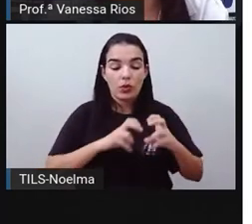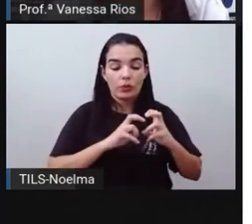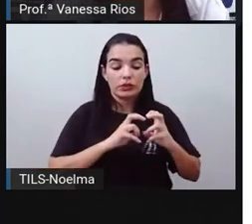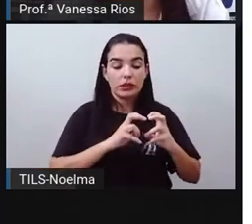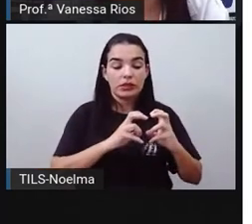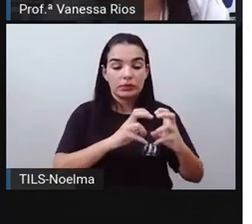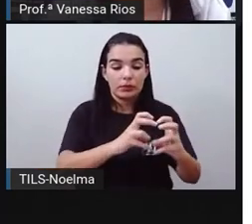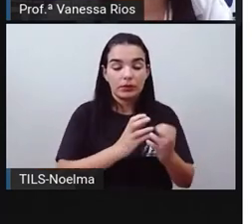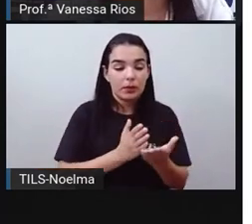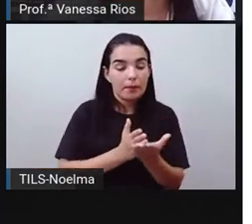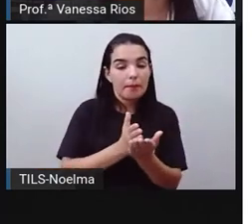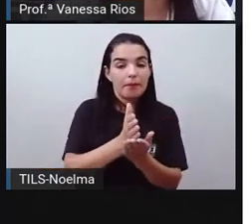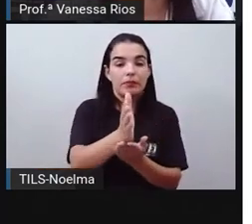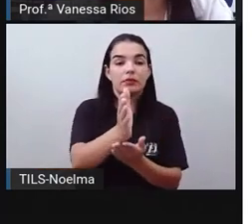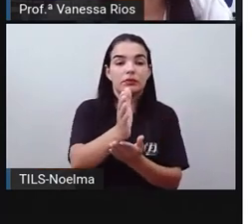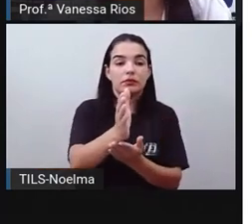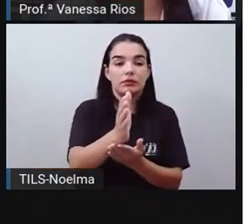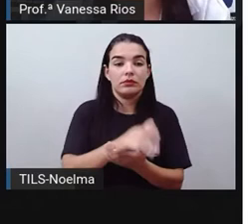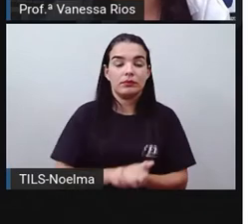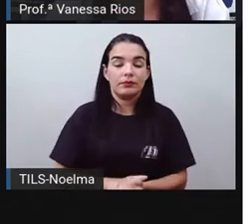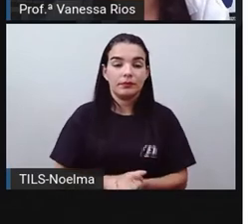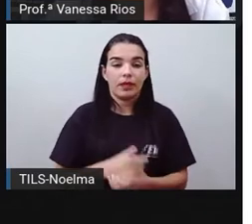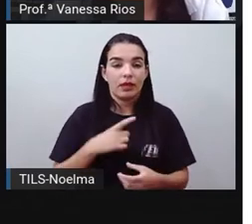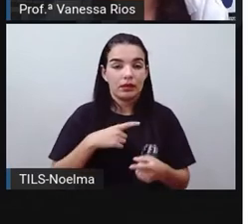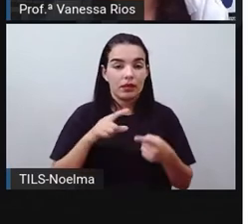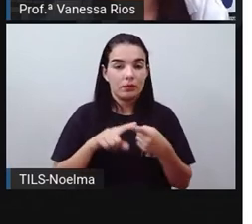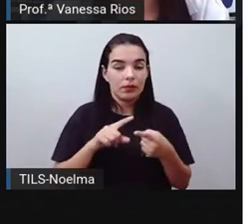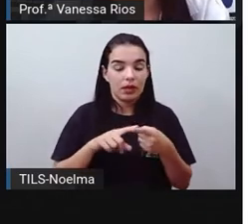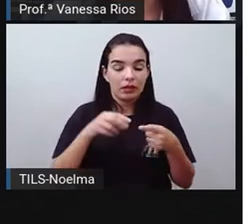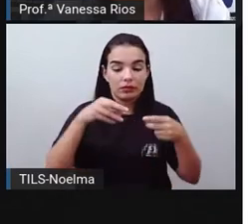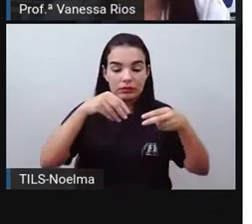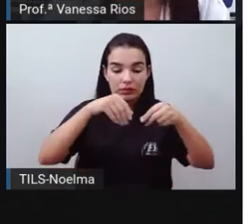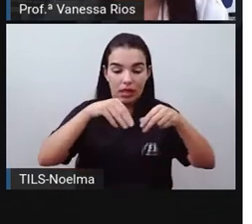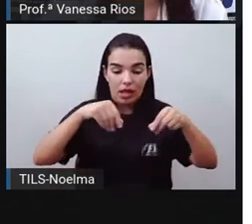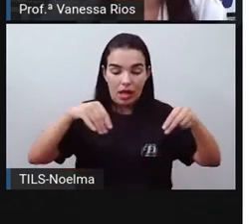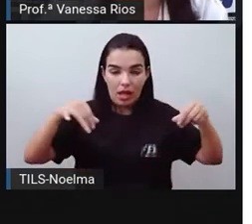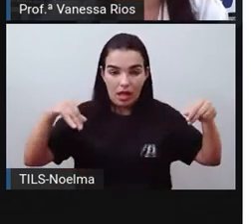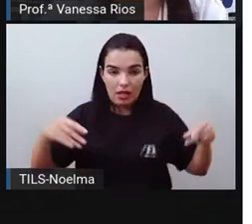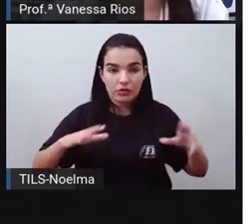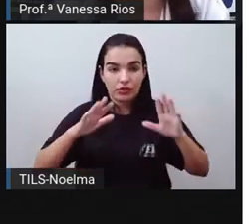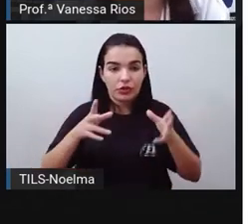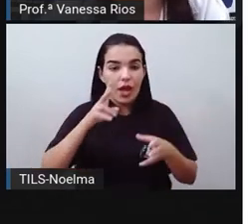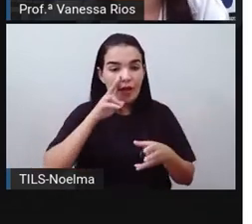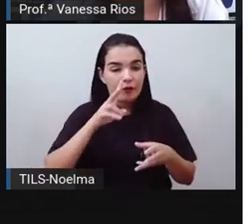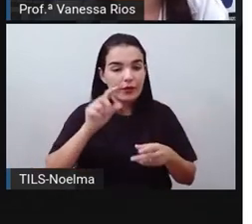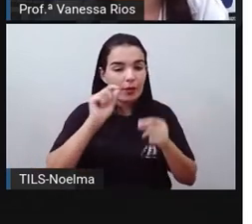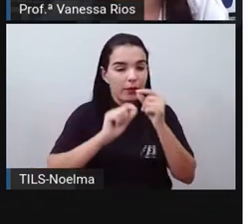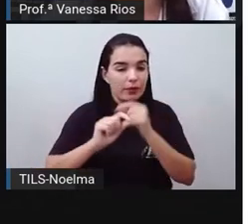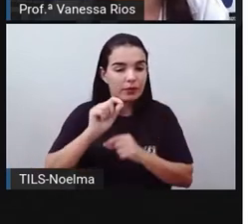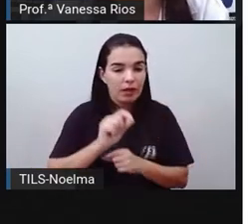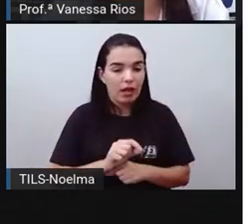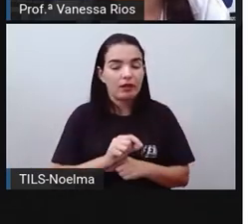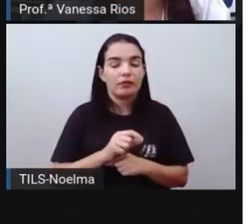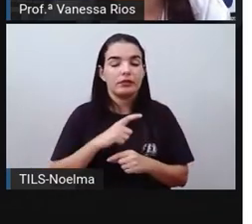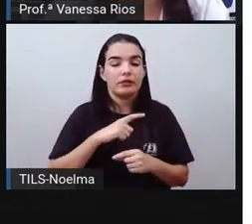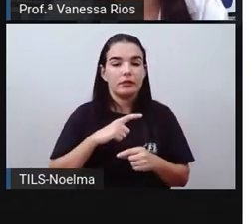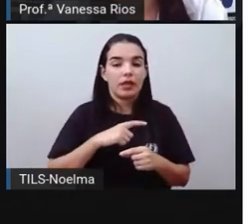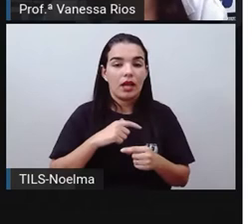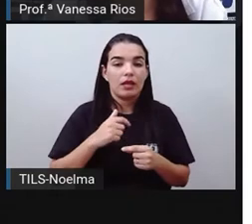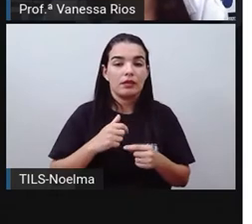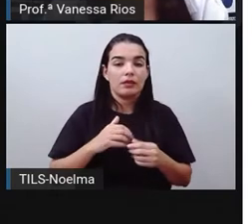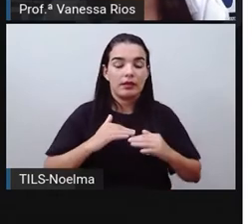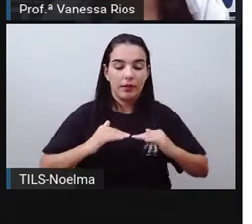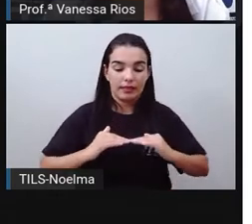trafegam. Então, existem meios de transporte aquáticos terrestres, que a gente já viu aí que são os transportes que andam por